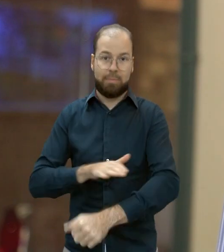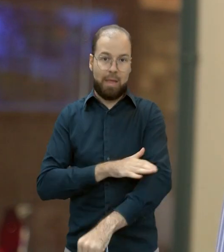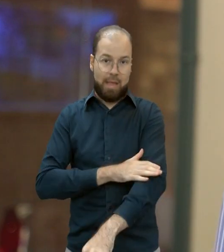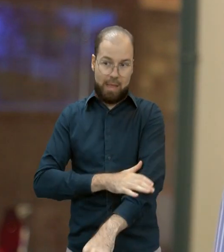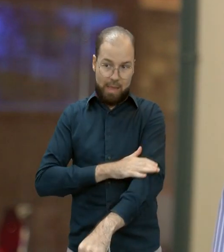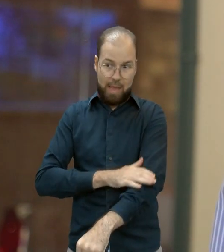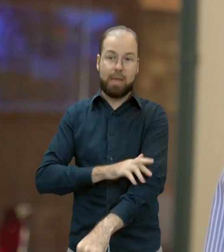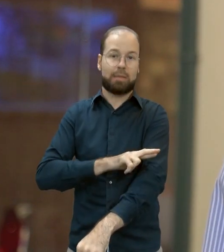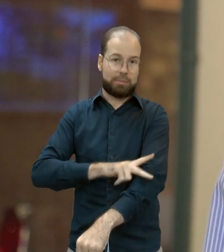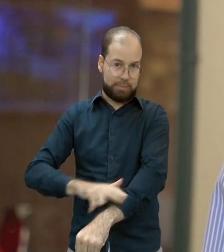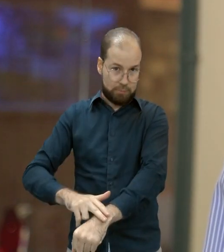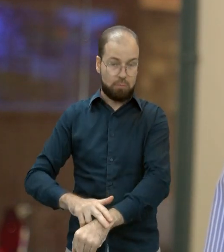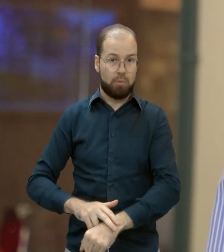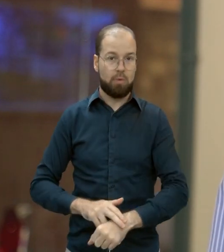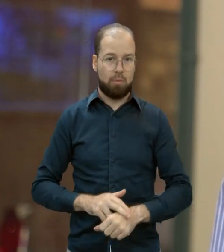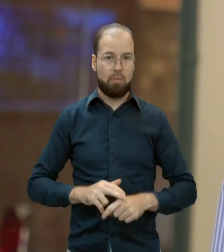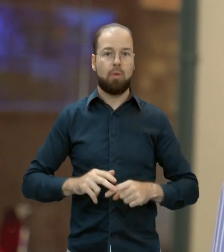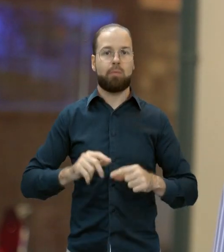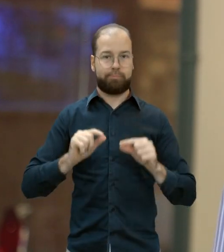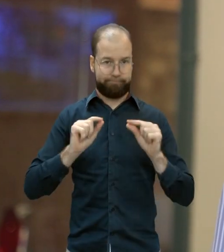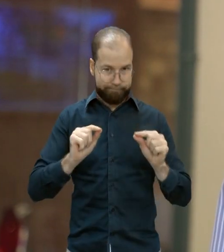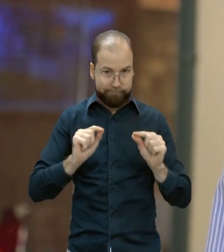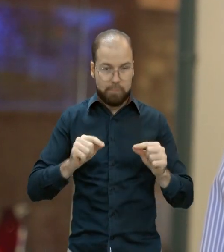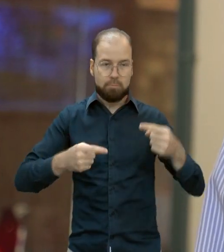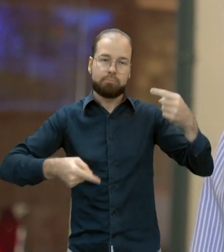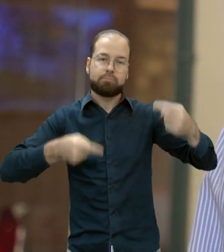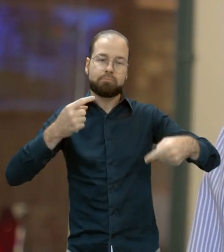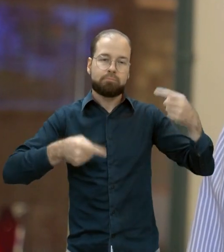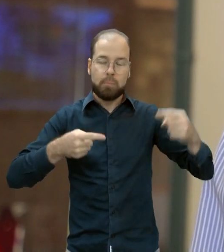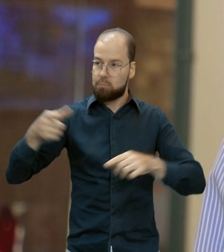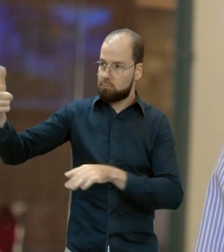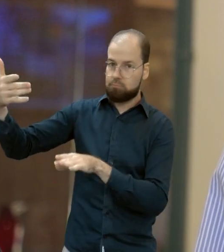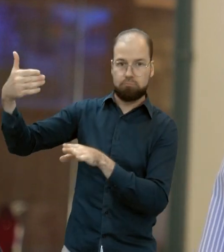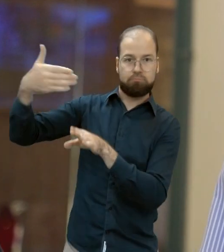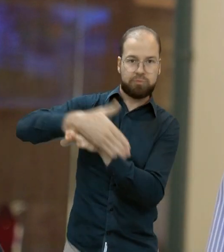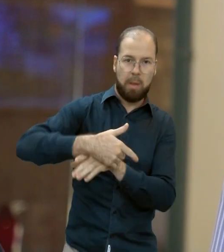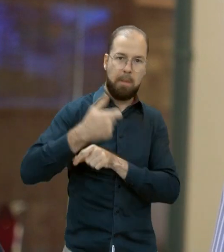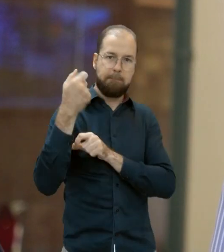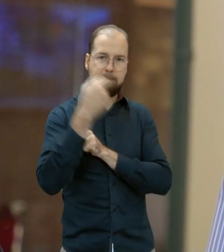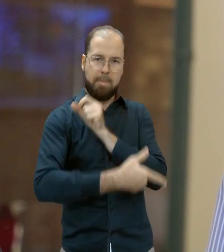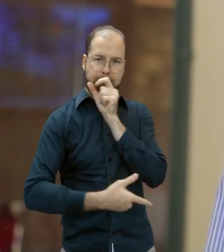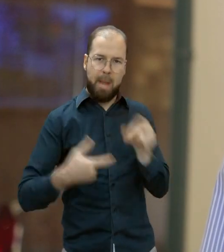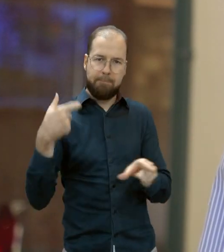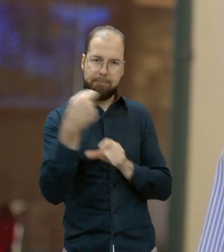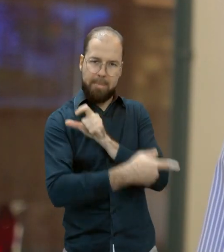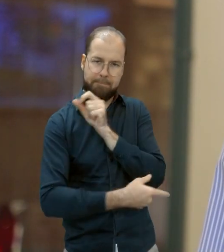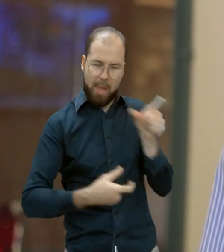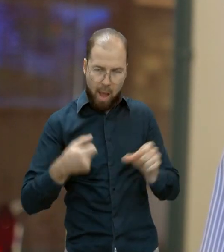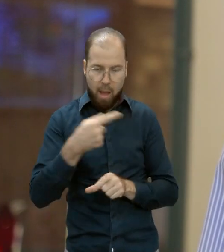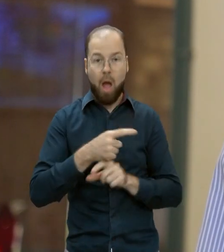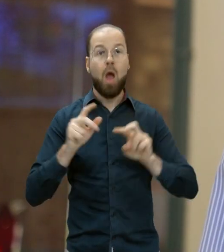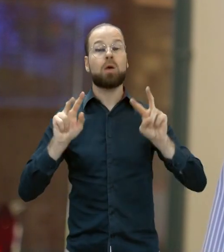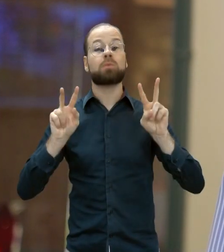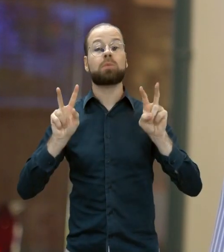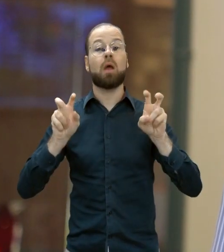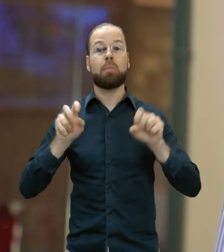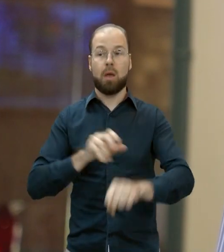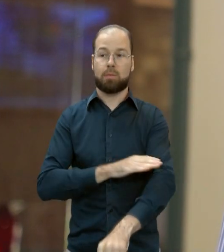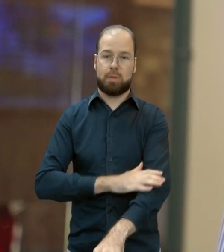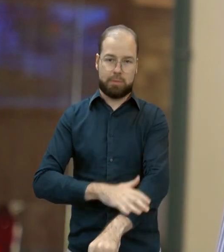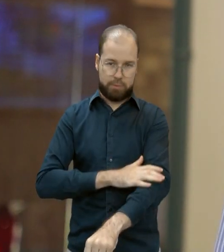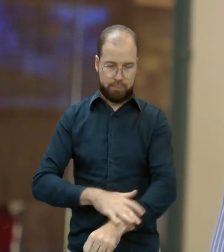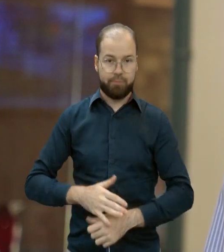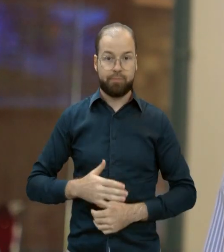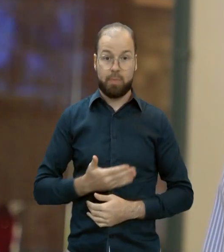foi interrompida por agressores que invadiram a sala e cometeram xingamentos de cunho racista. Eu sou Gustavo